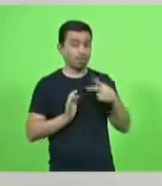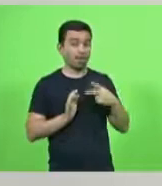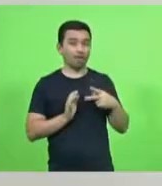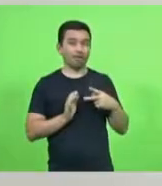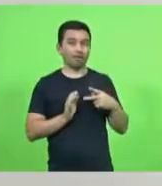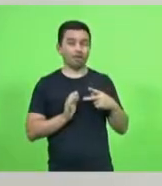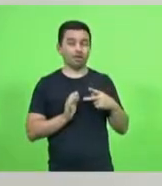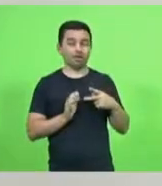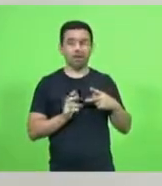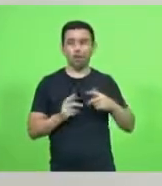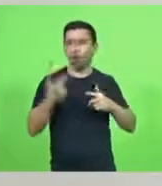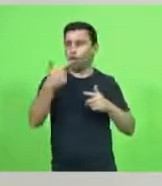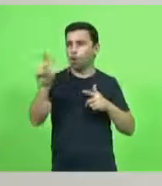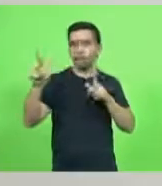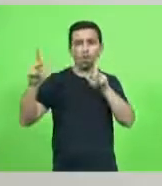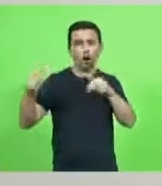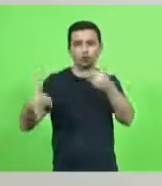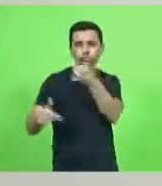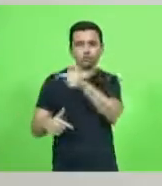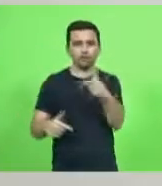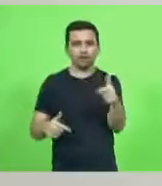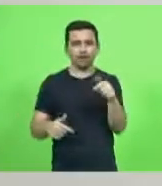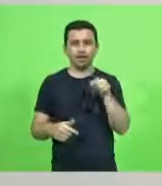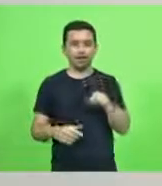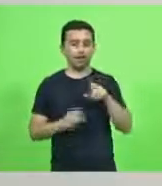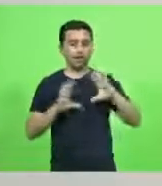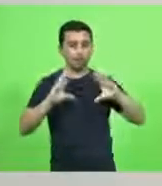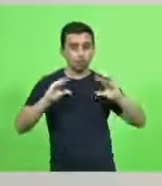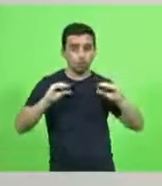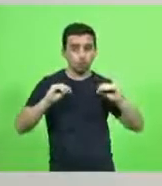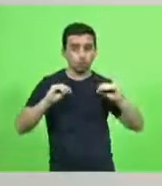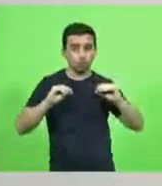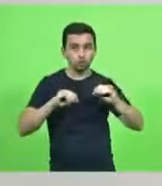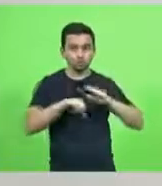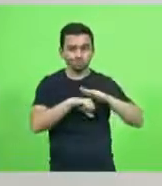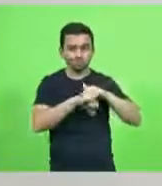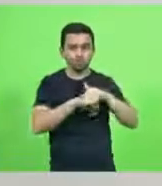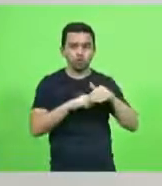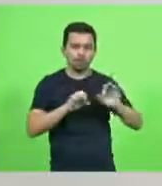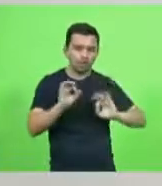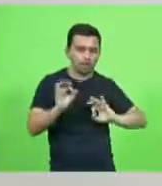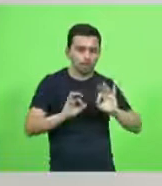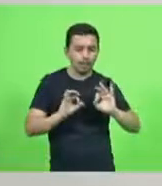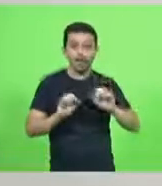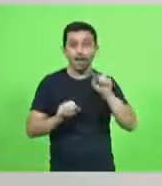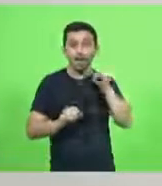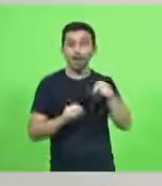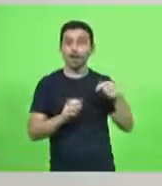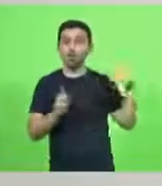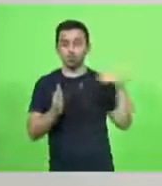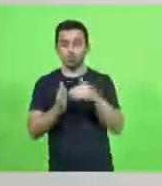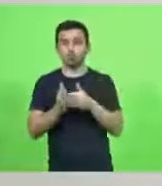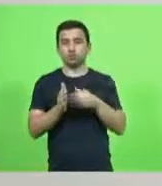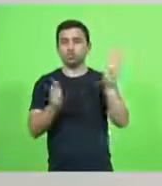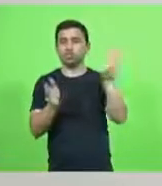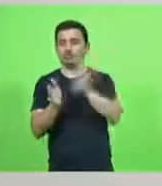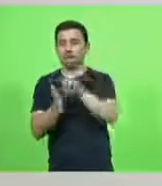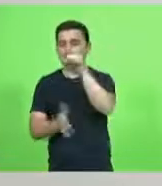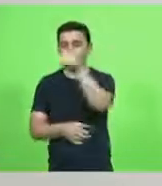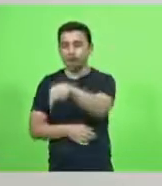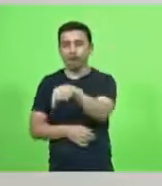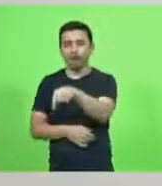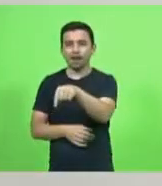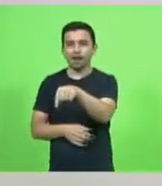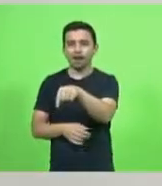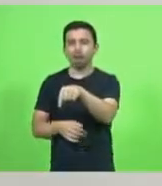deputado Gessé. E ela fazia a noite e ela era a última a chegar no baile, porque ela queria fazer a entrada